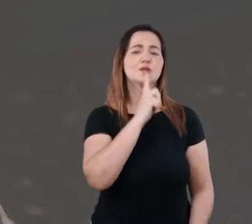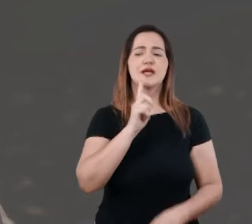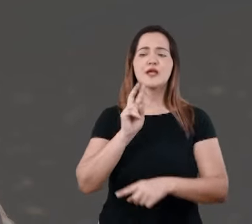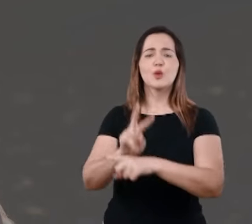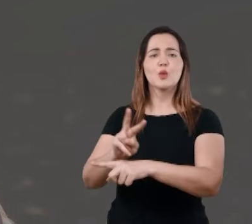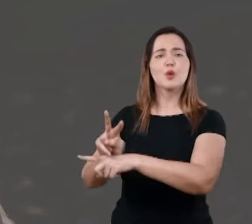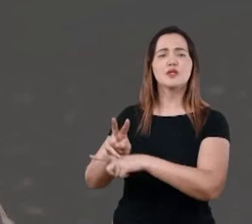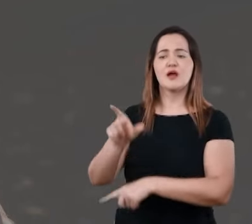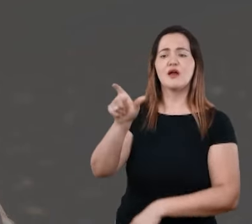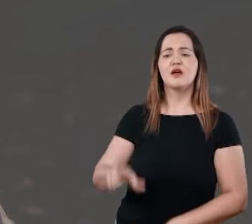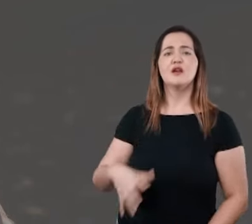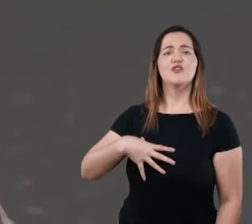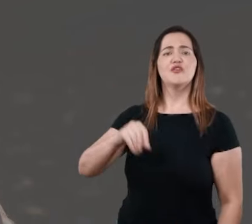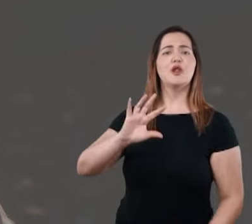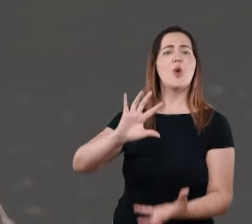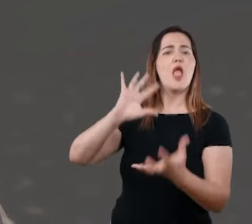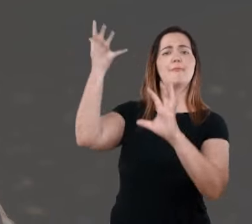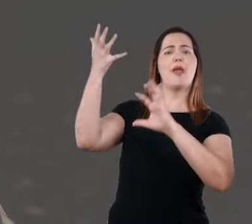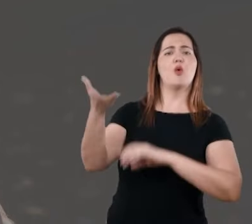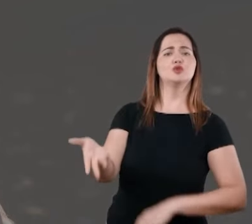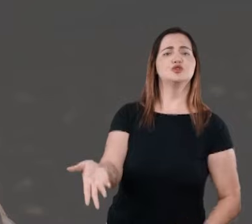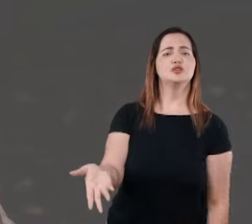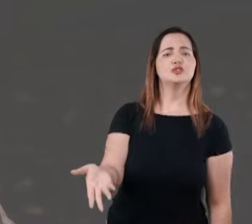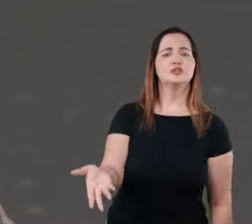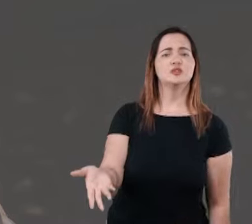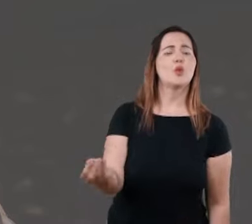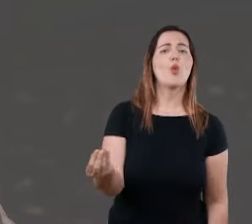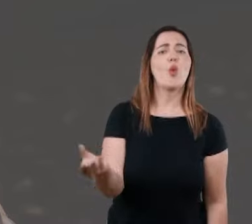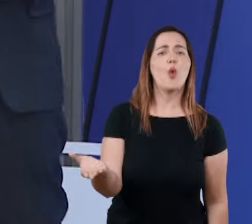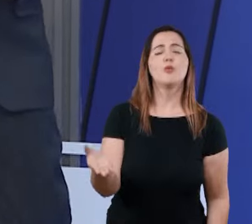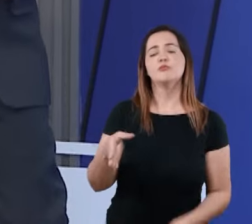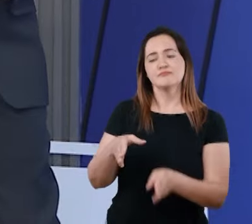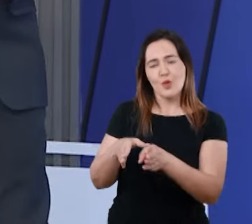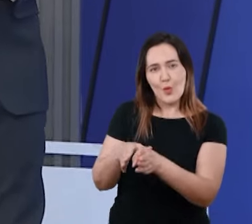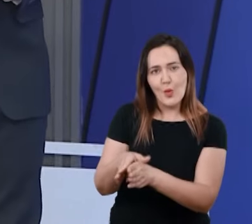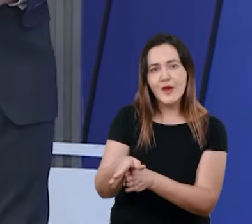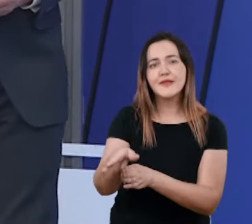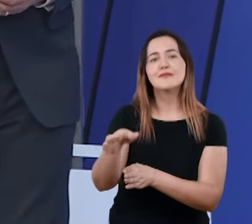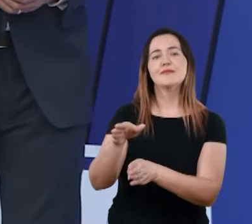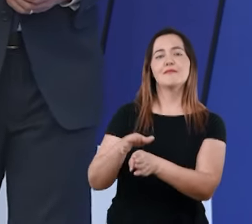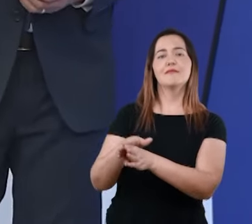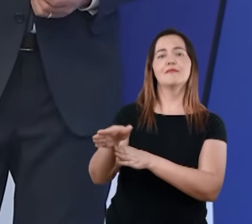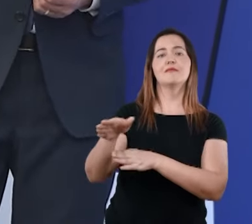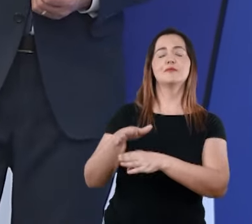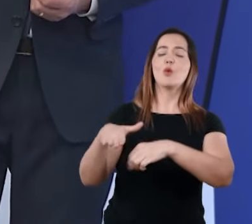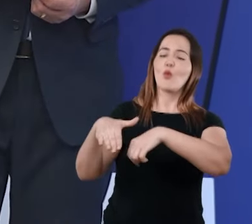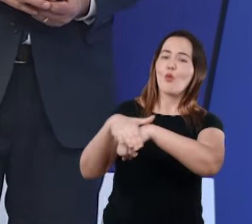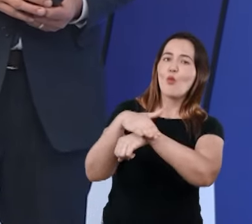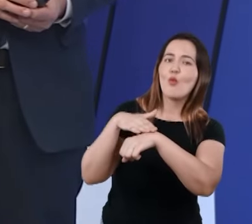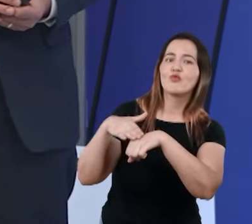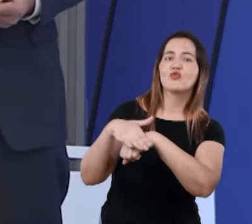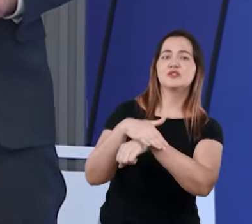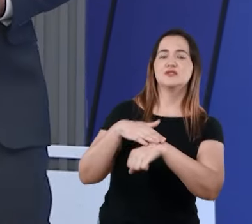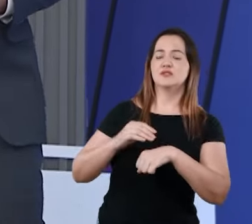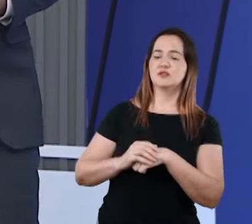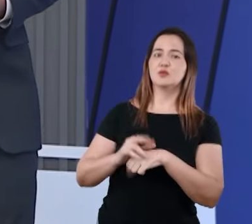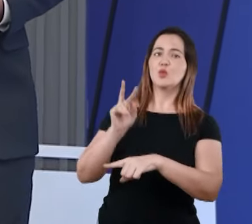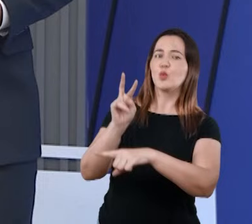amoroso vai lidar com um filho rebelde? vai lidar orientando, vai orientar,